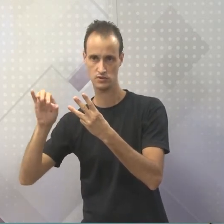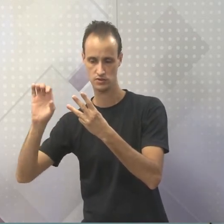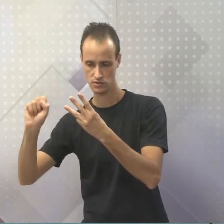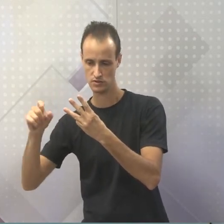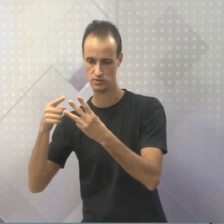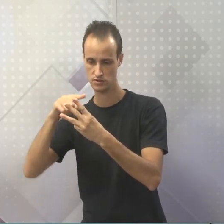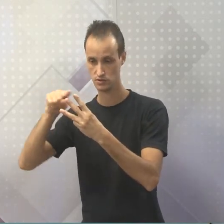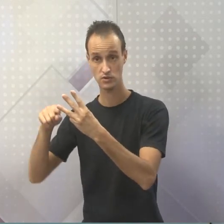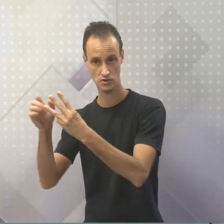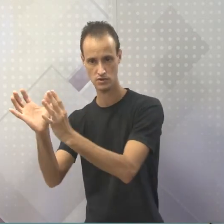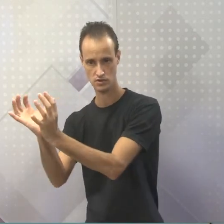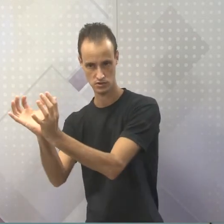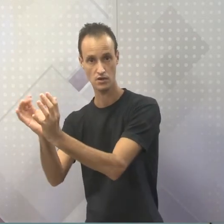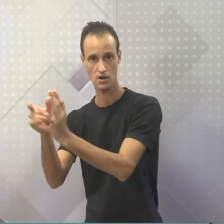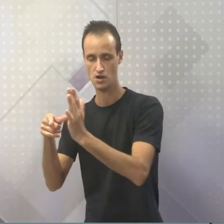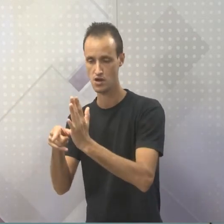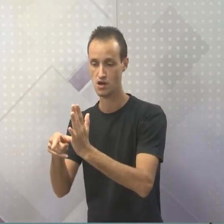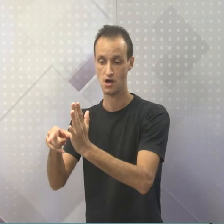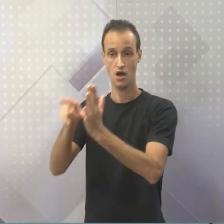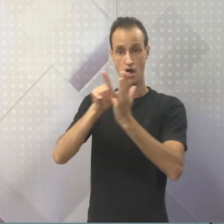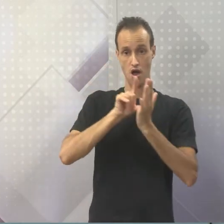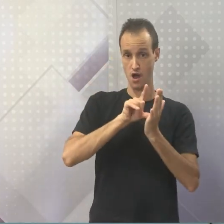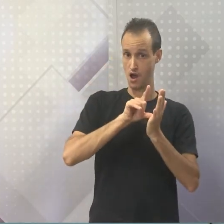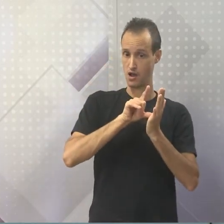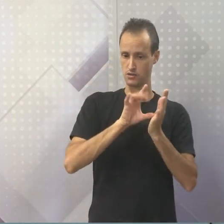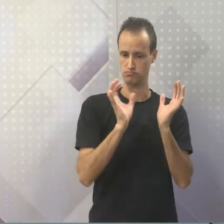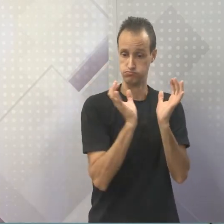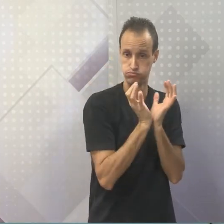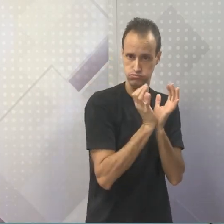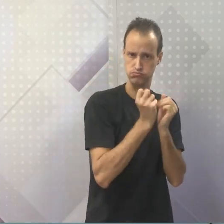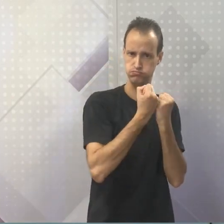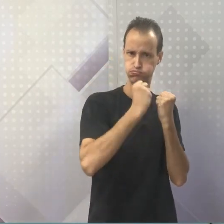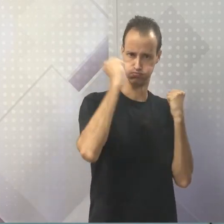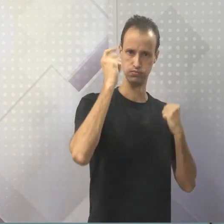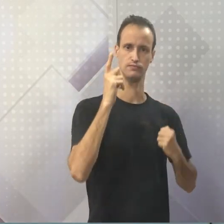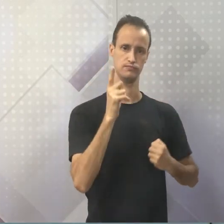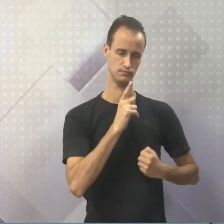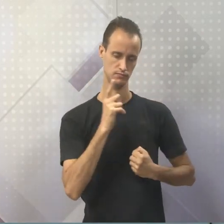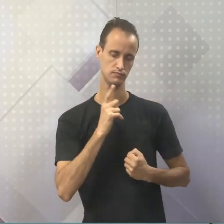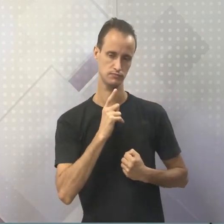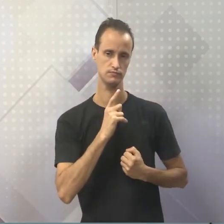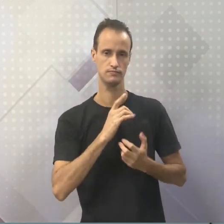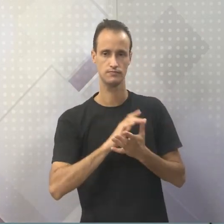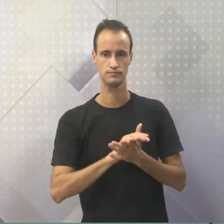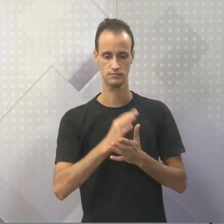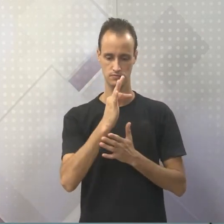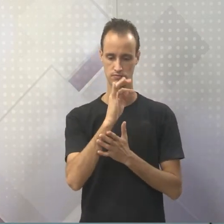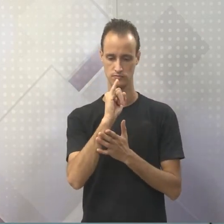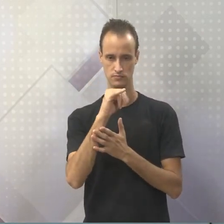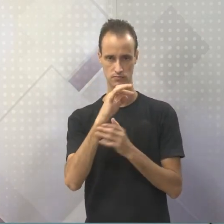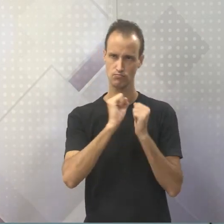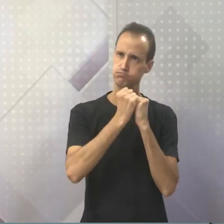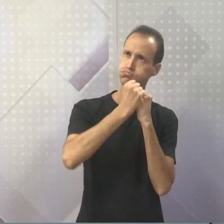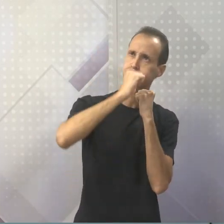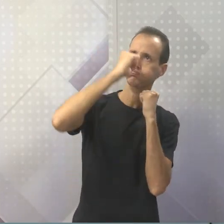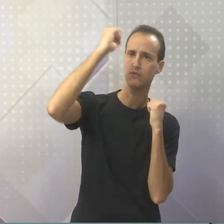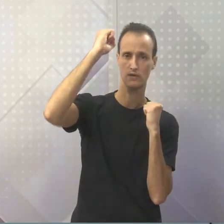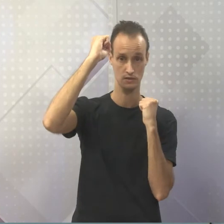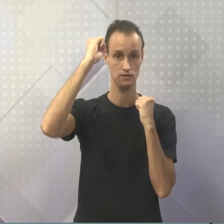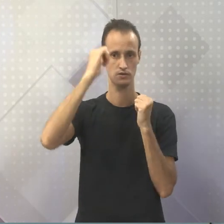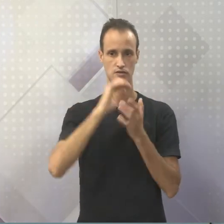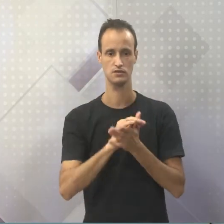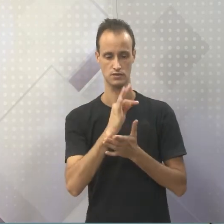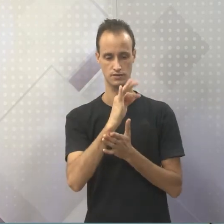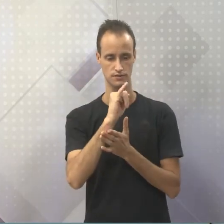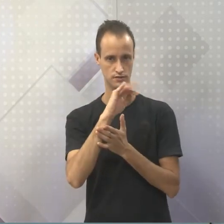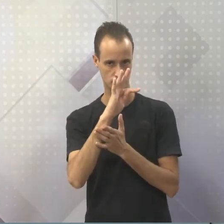também, anterior a eles. Então a gente pode falar aí dessa questão dos Titãs. Então os Titãs vêm